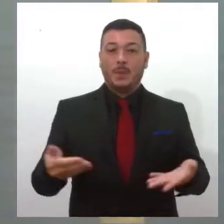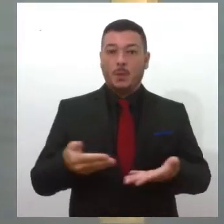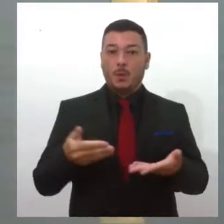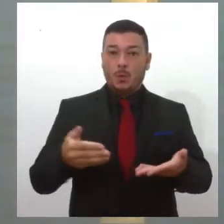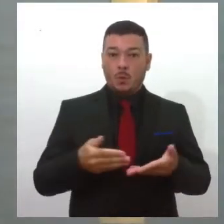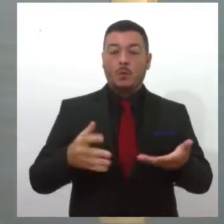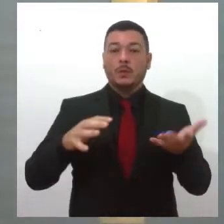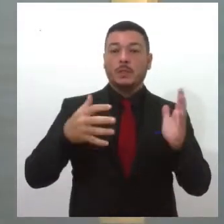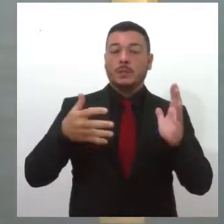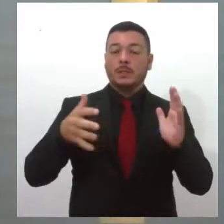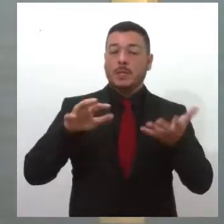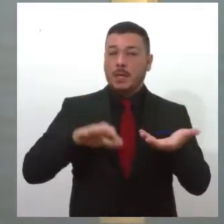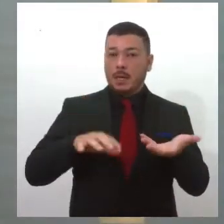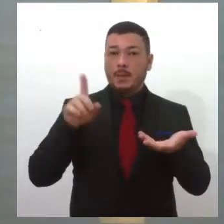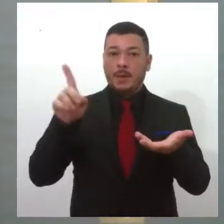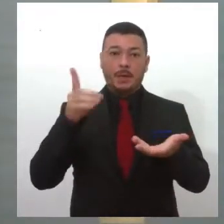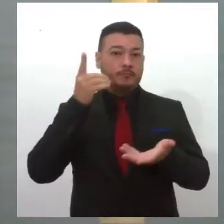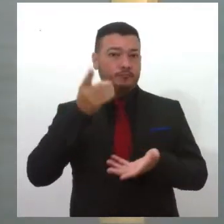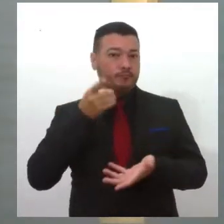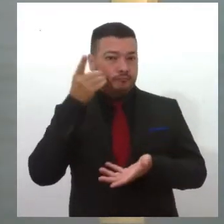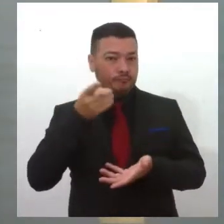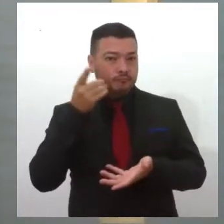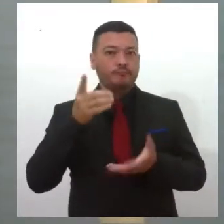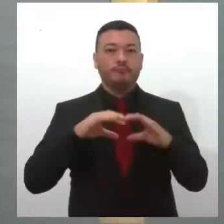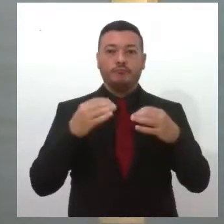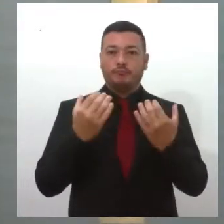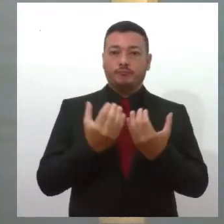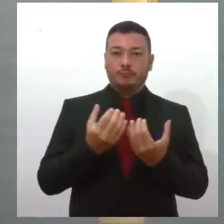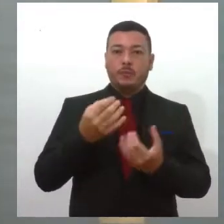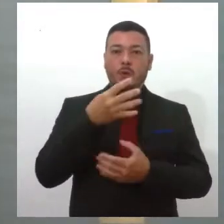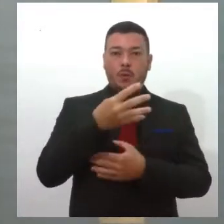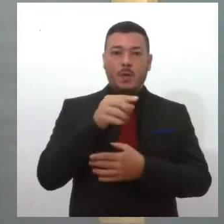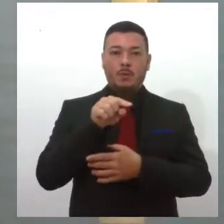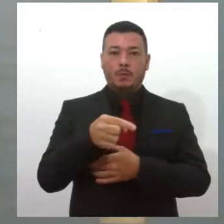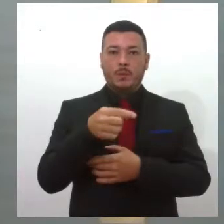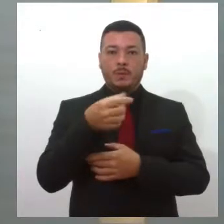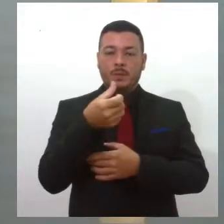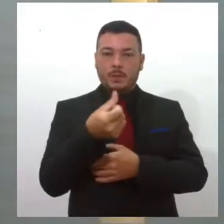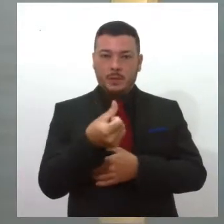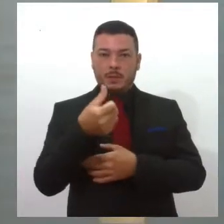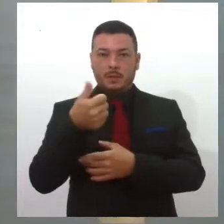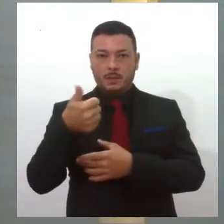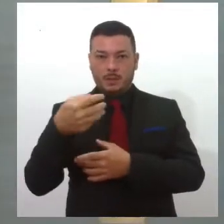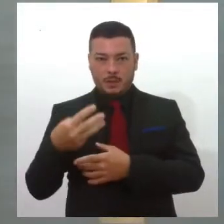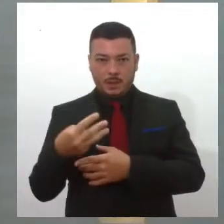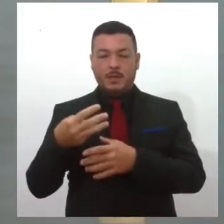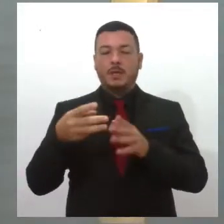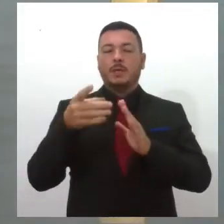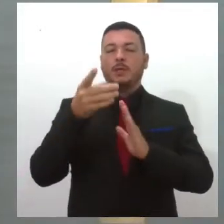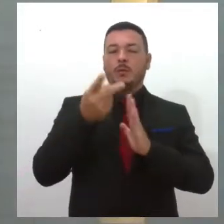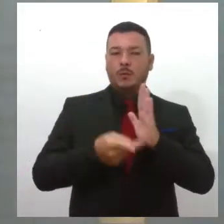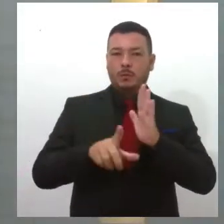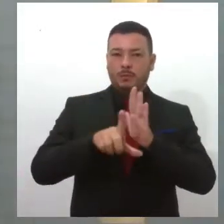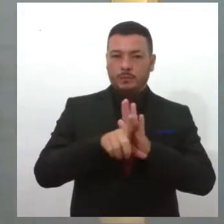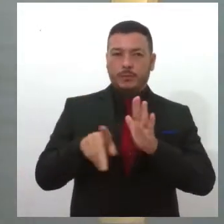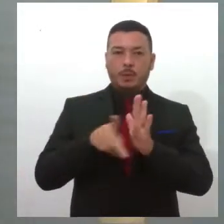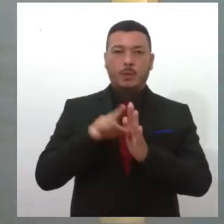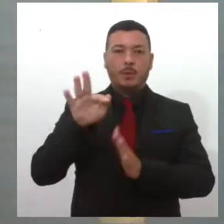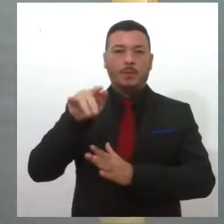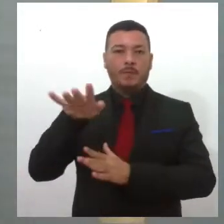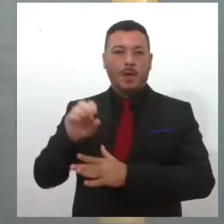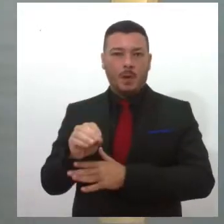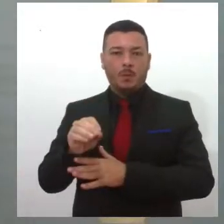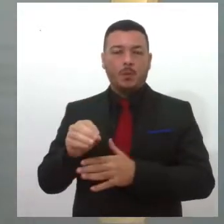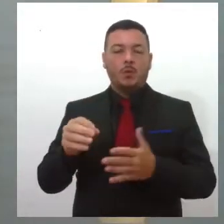Deputados o projeto de lei 4.613 de 2020 de autoria do deputado federal Fábio Tradi do PSD